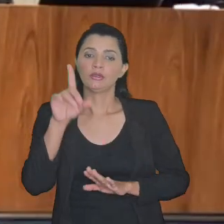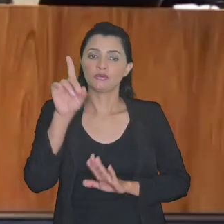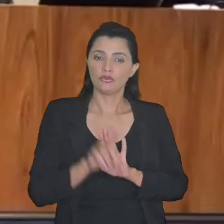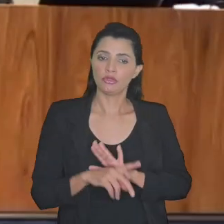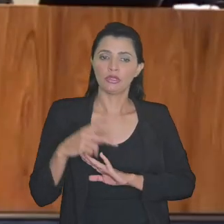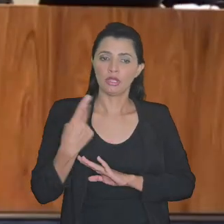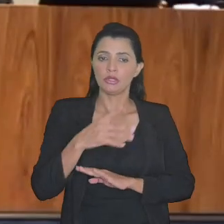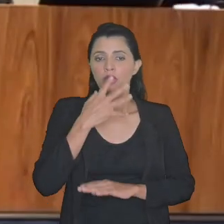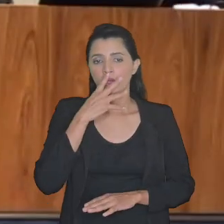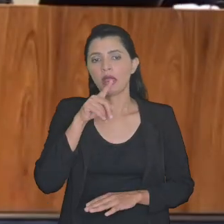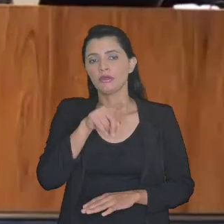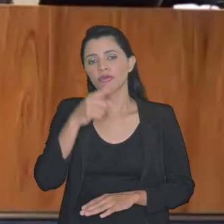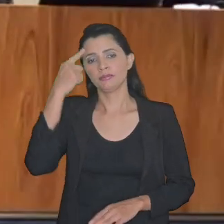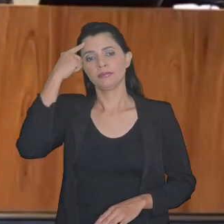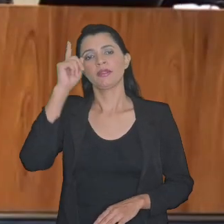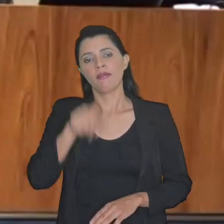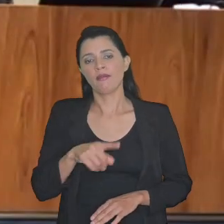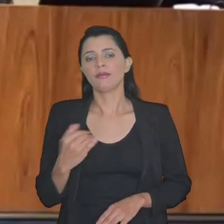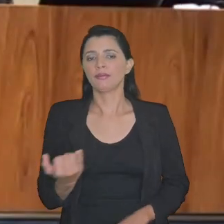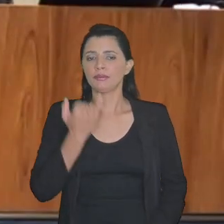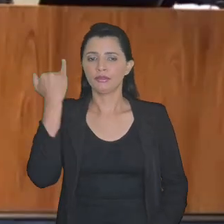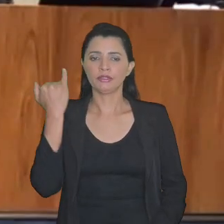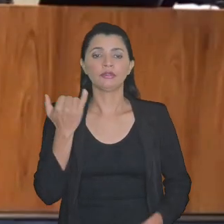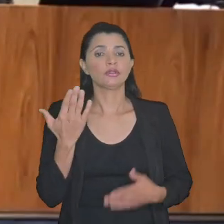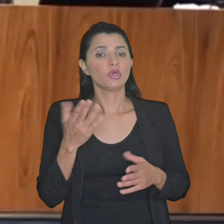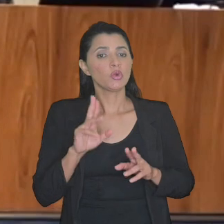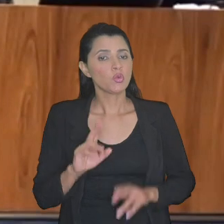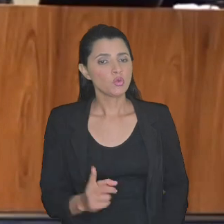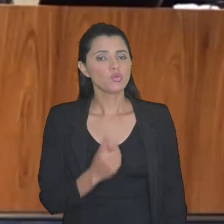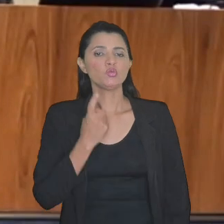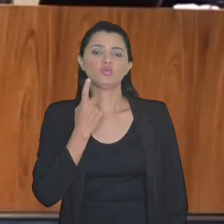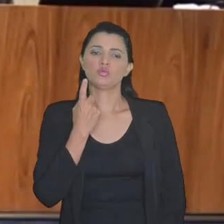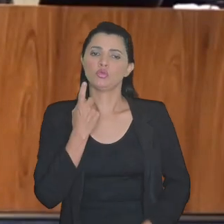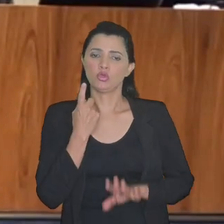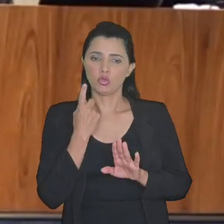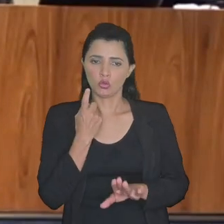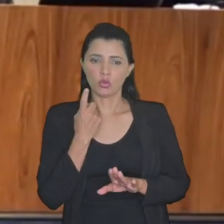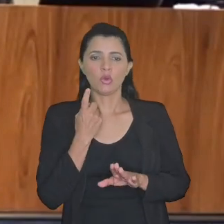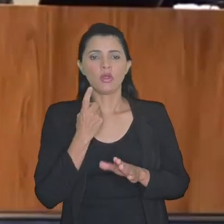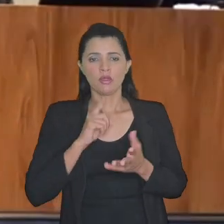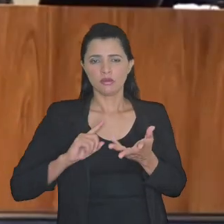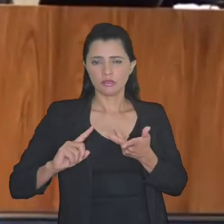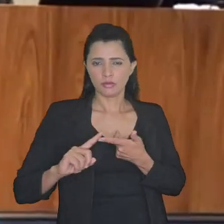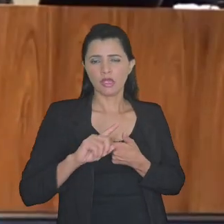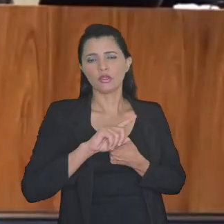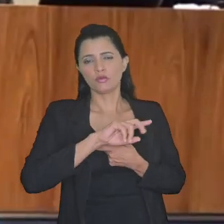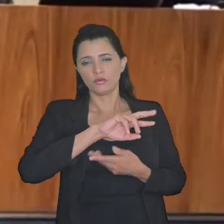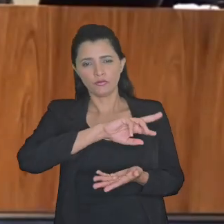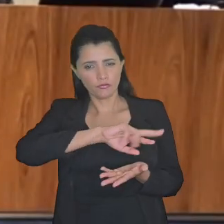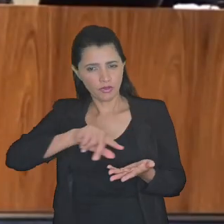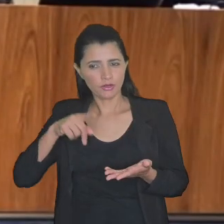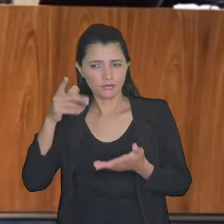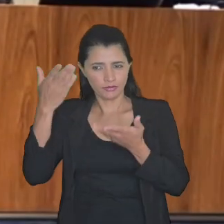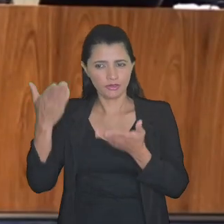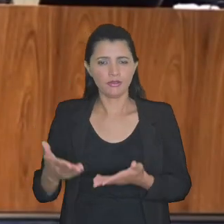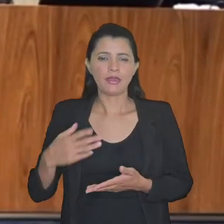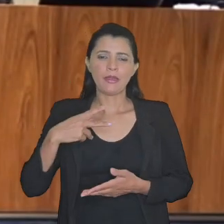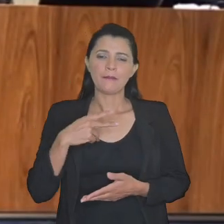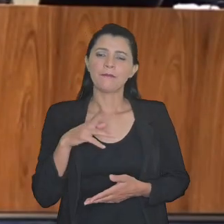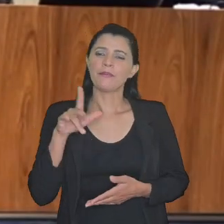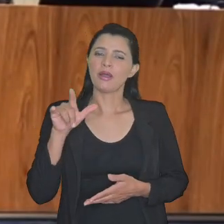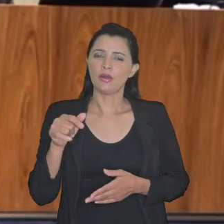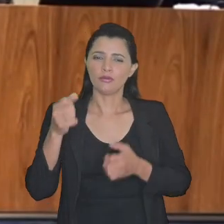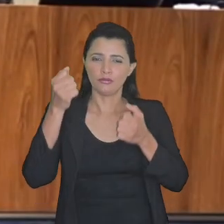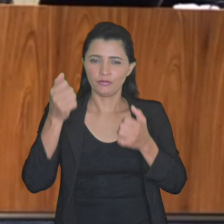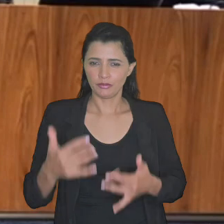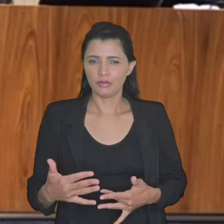como direito de autonomia em tese acho que esse ponto é importante o único de vários aspectos que o